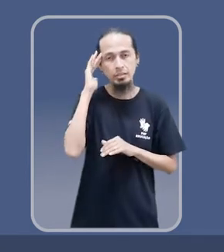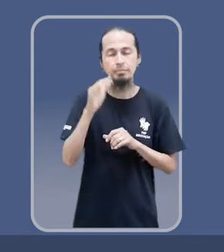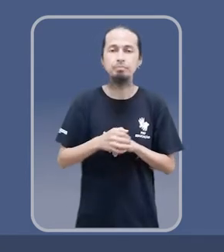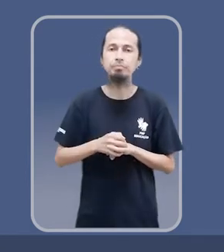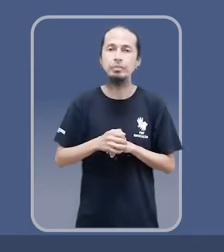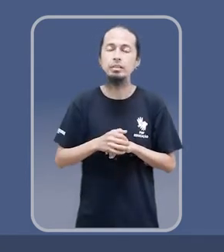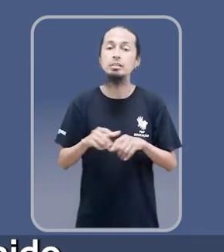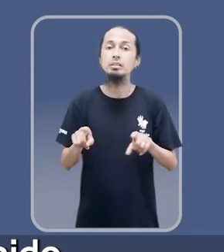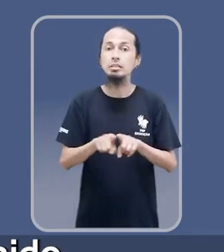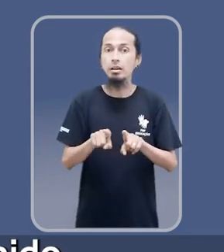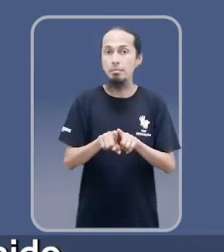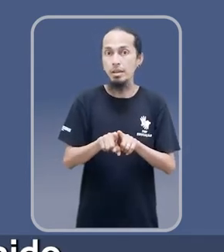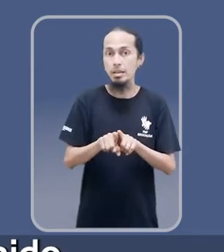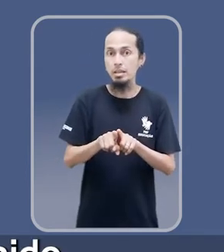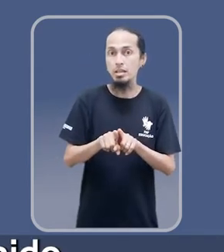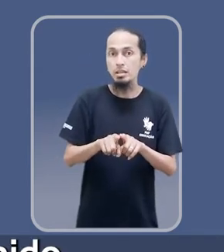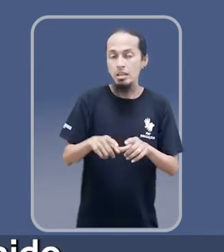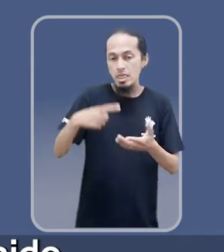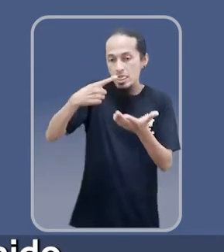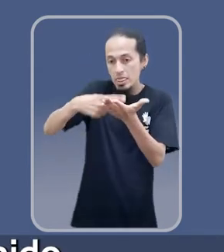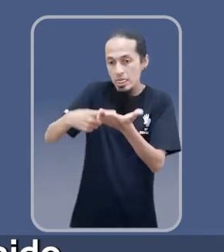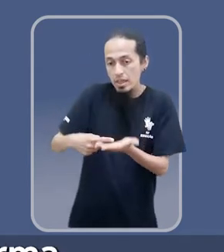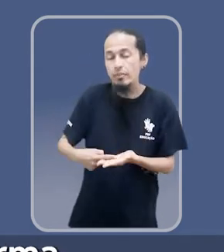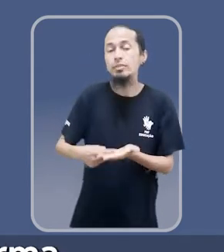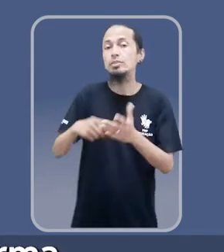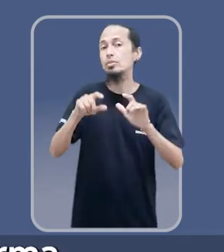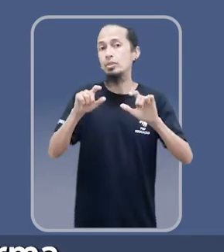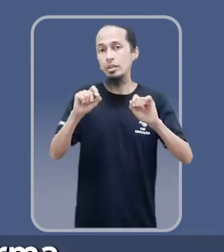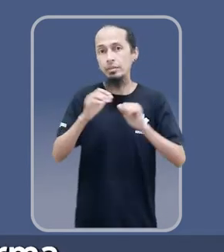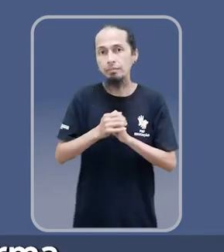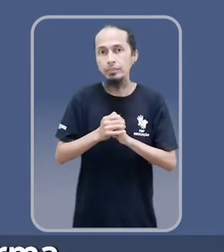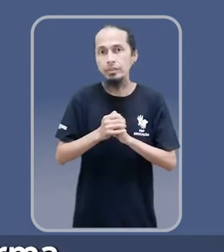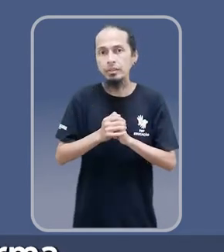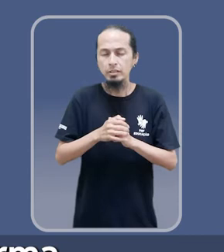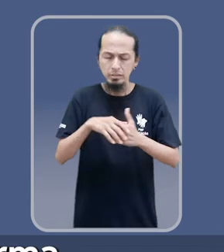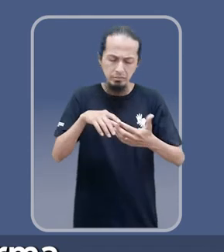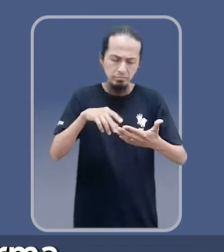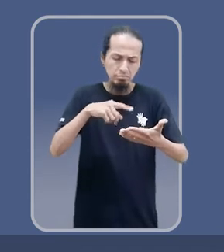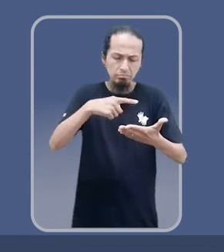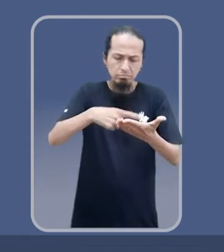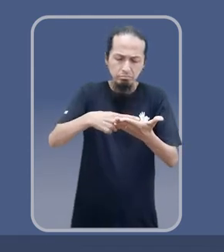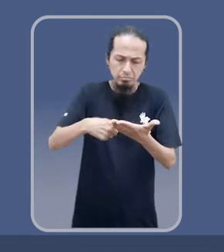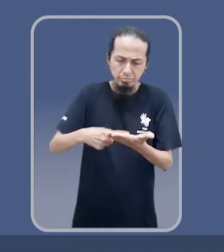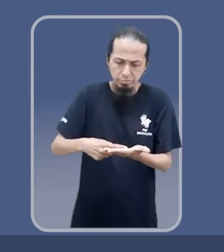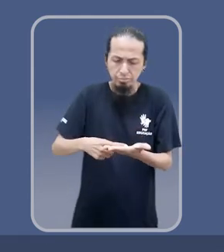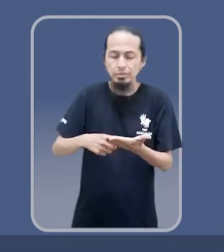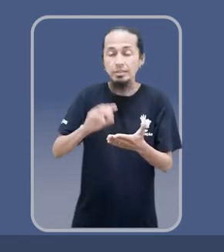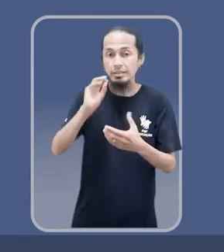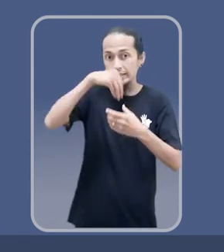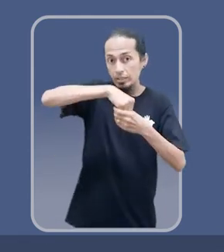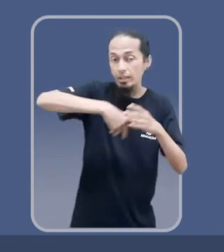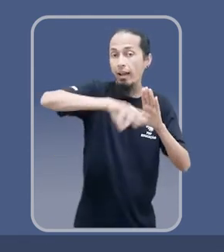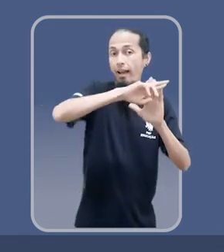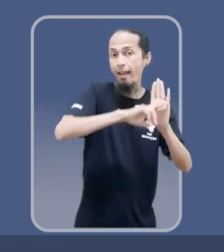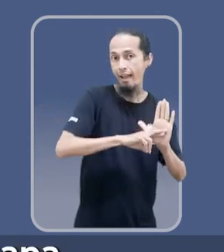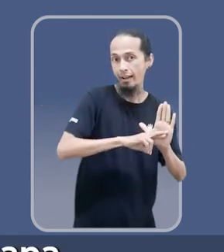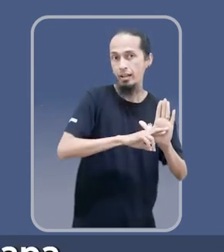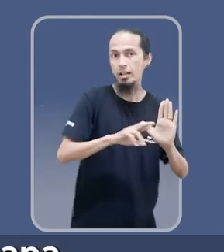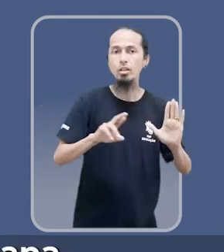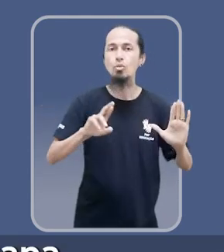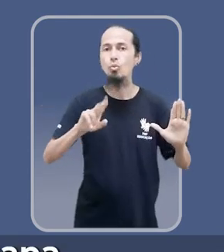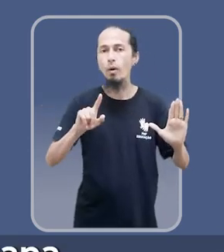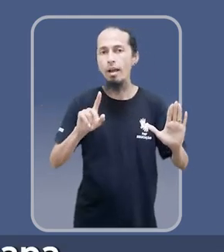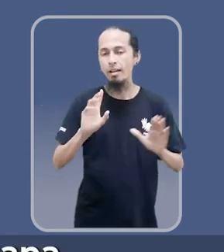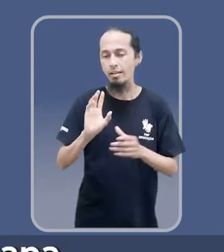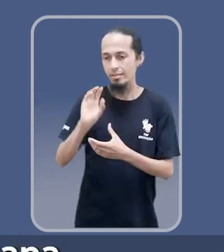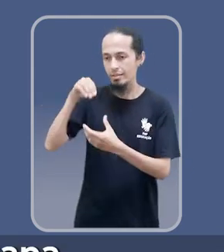tem dois zoneamentos sobre um terreno, deixar mais definido para que isso possa ser feito de forma, num regramento e não, às